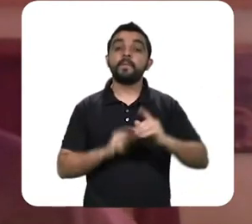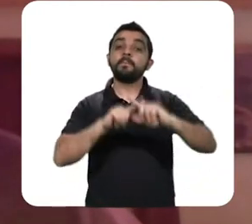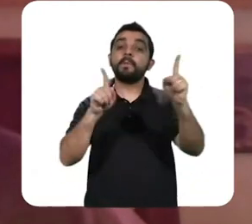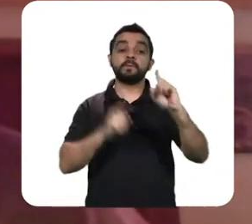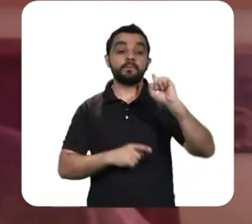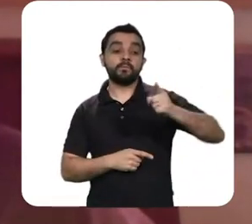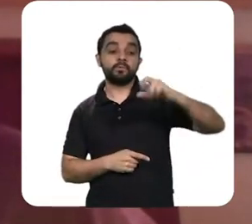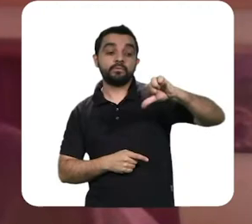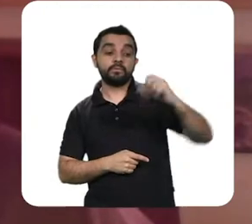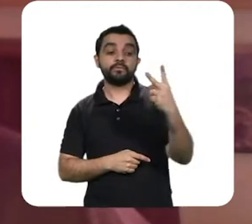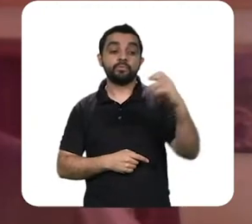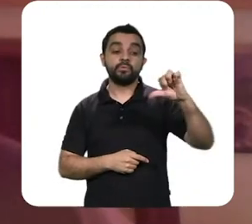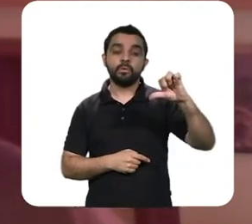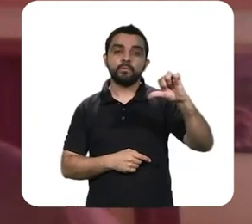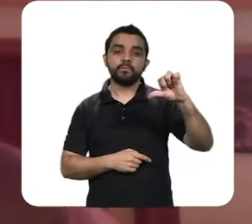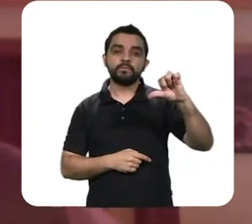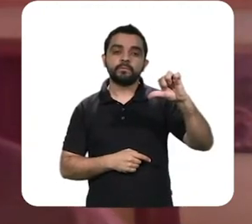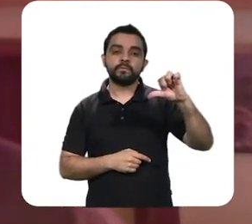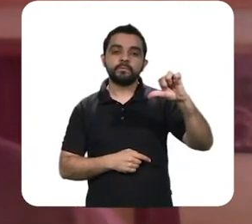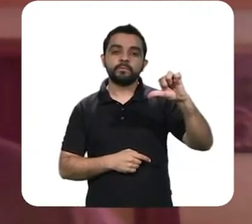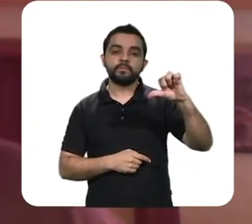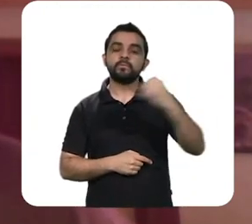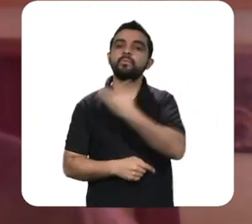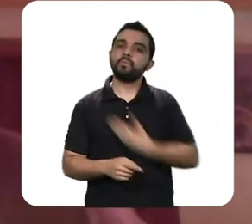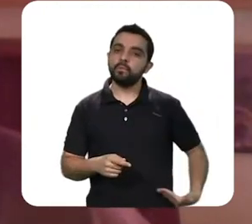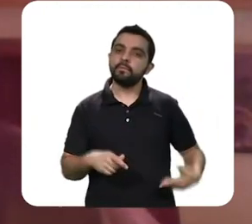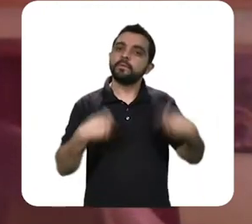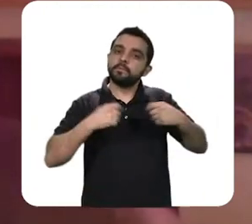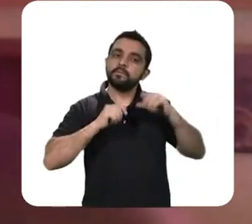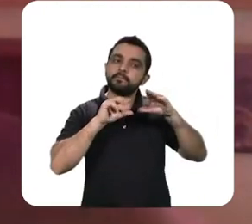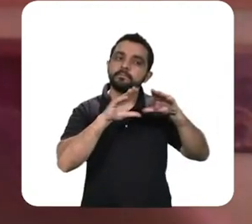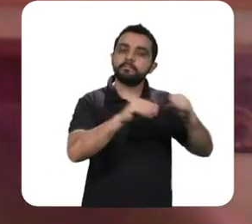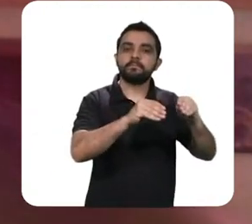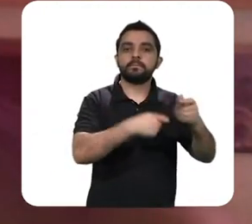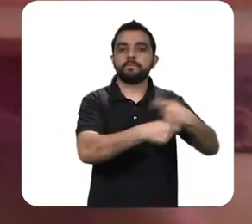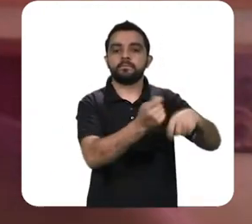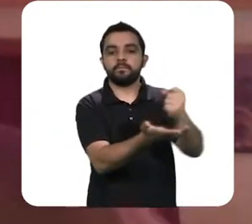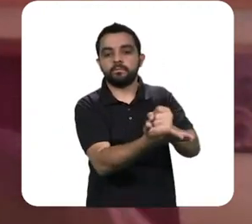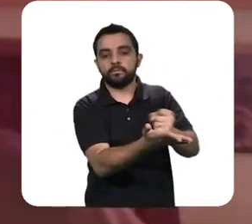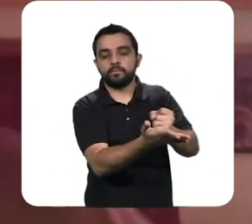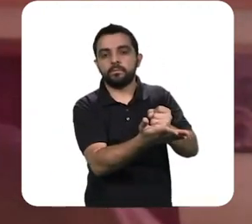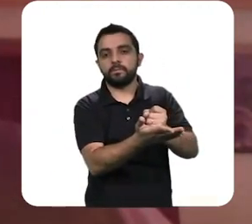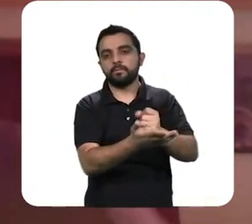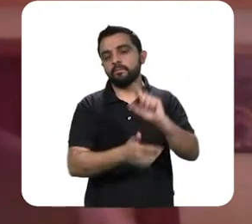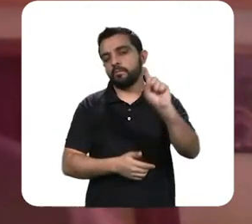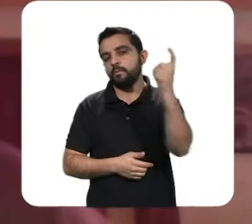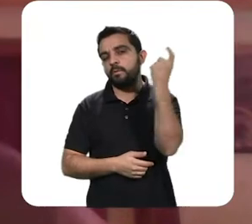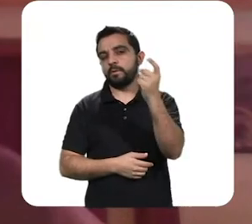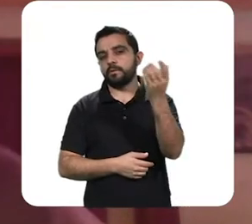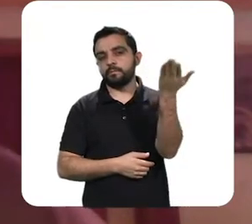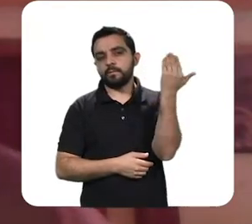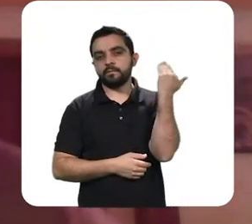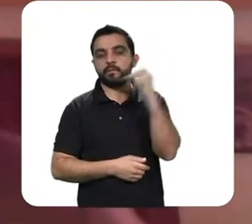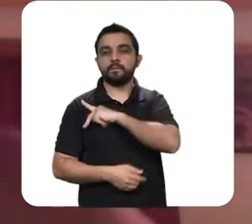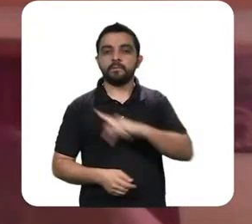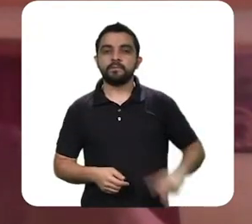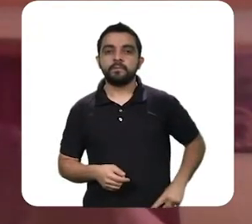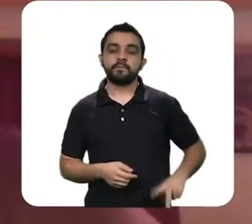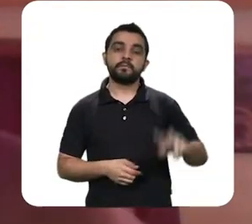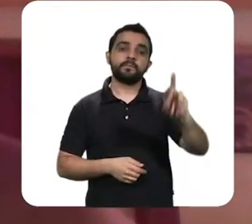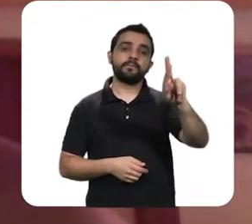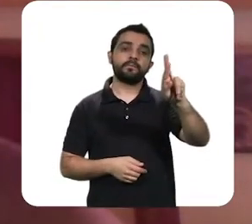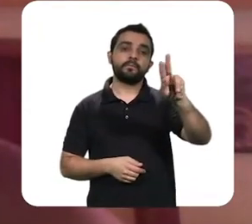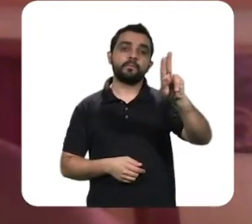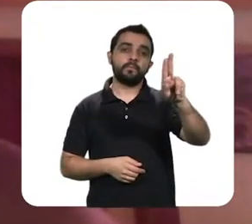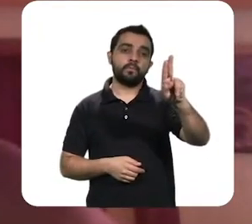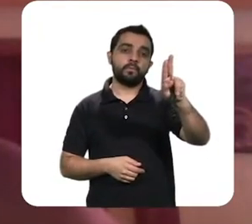do Estado na economia. Quem vai ser portador dessa reformulação é o presidente Roosevelt, que tem o seu plano na